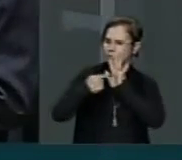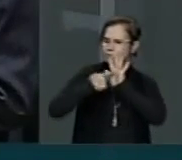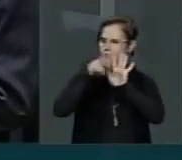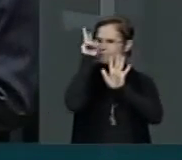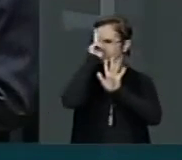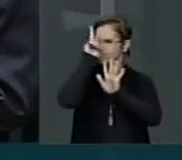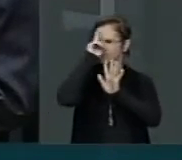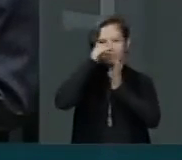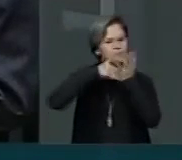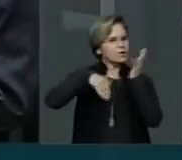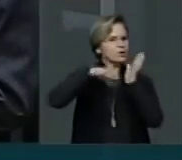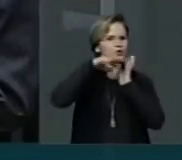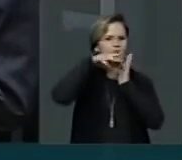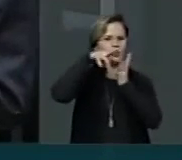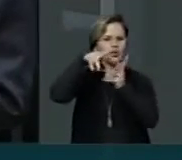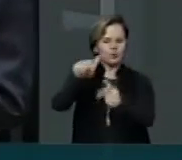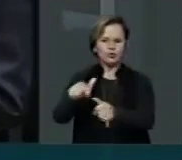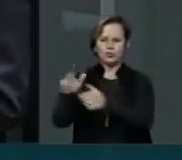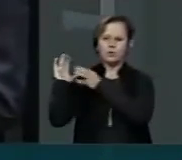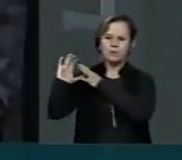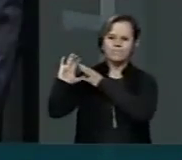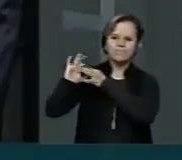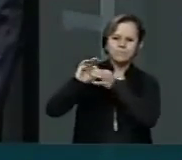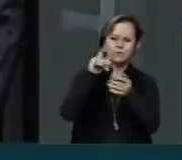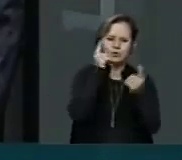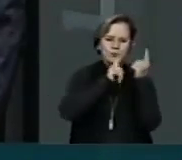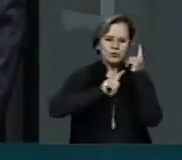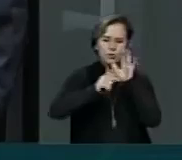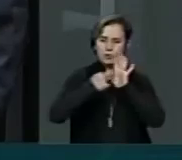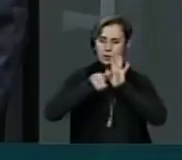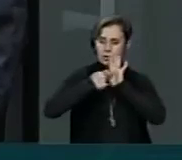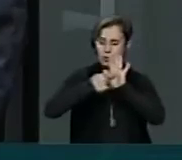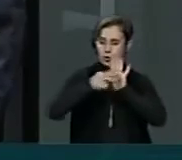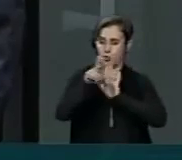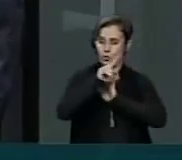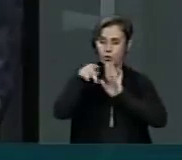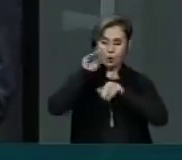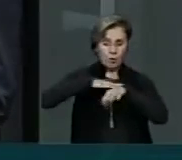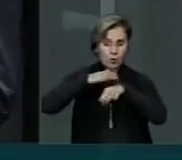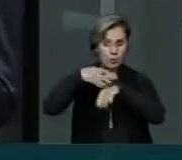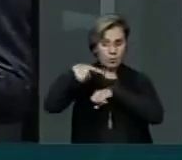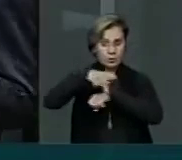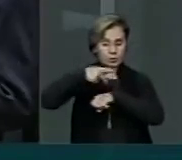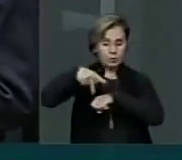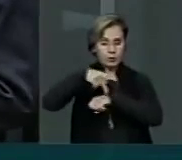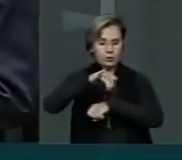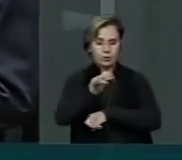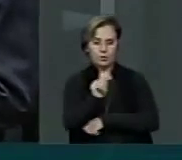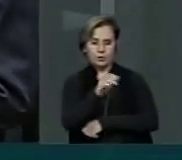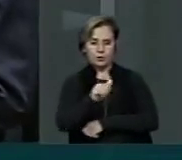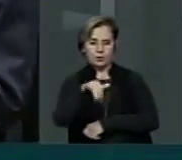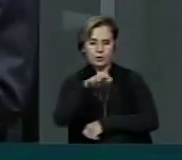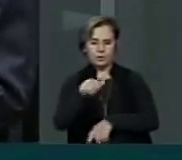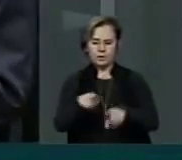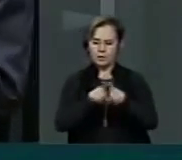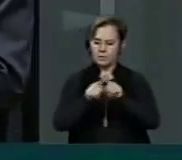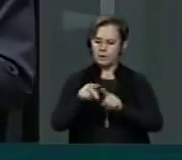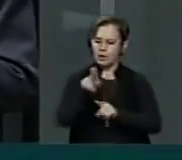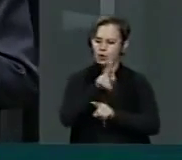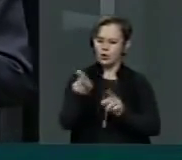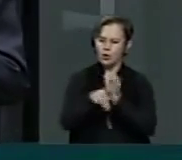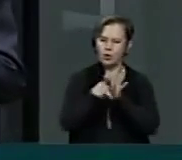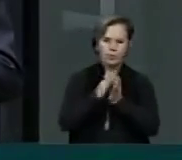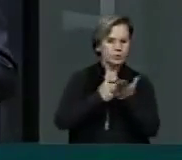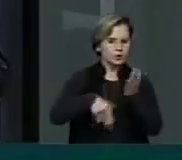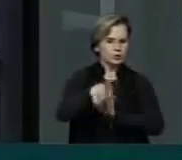no planeta. O Bob Marley conseguiu levar o nome do seu país e o nome dos menos favorecidos. Então, nós